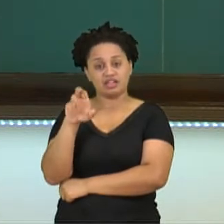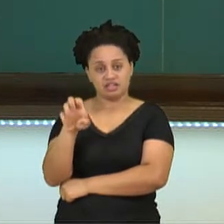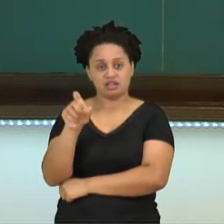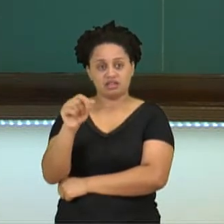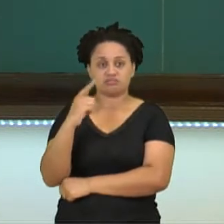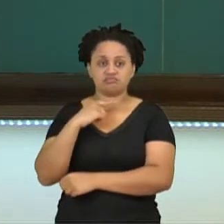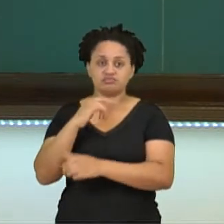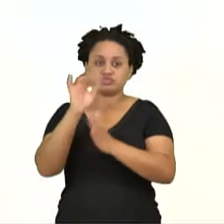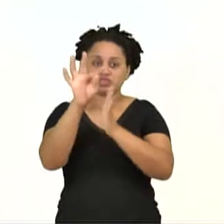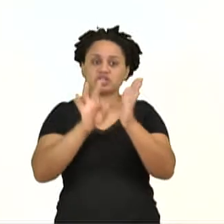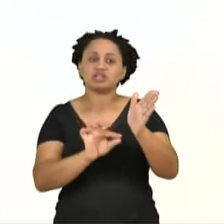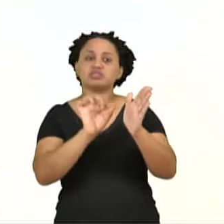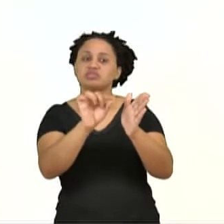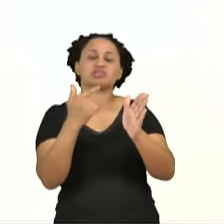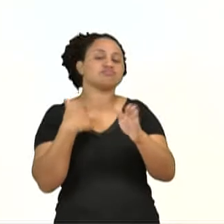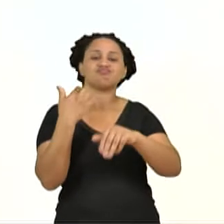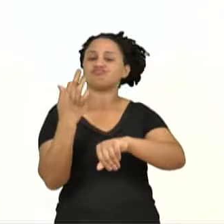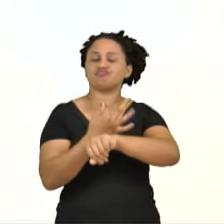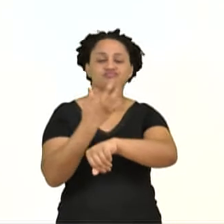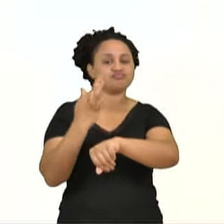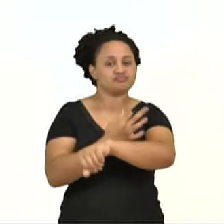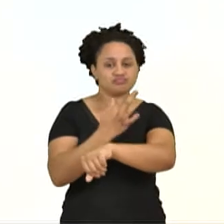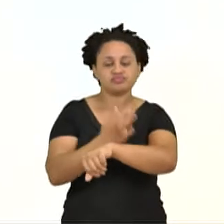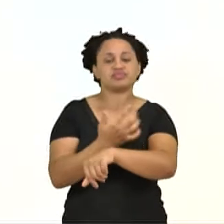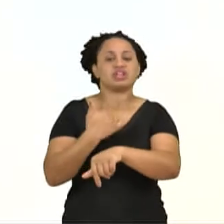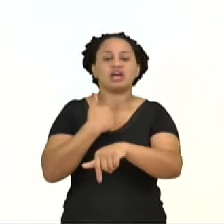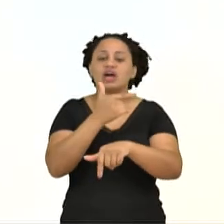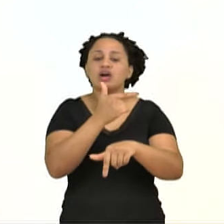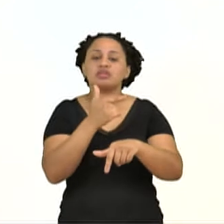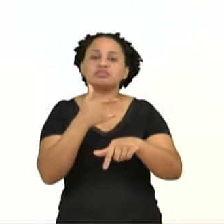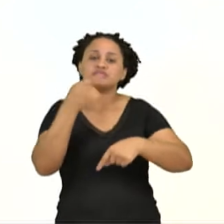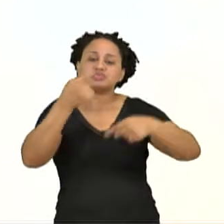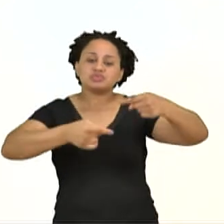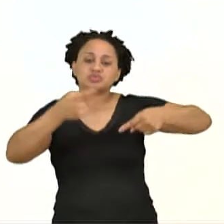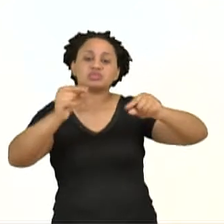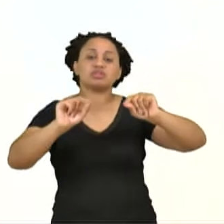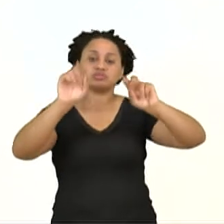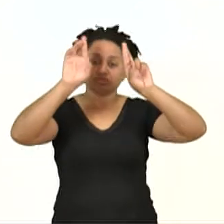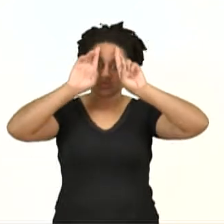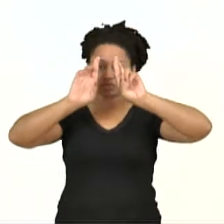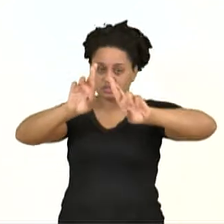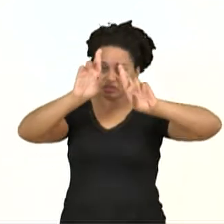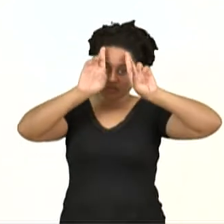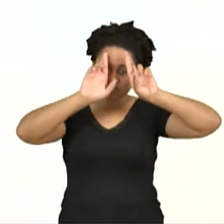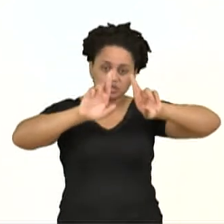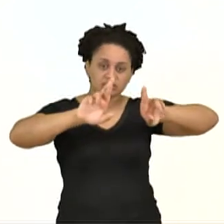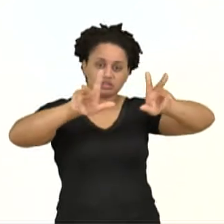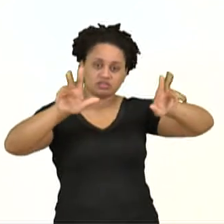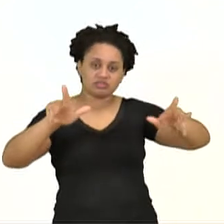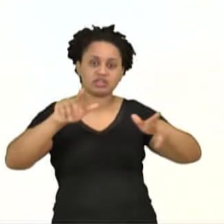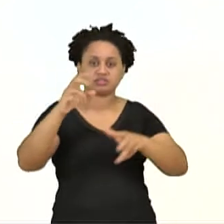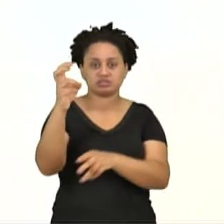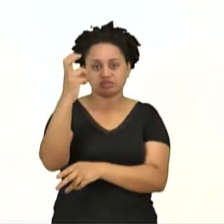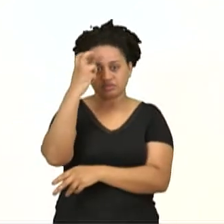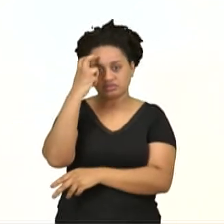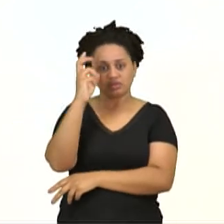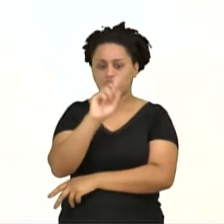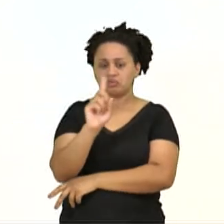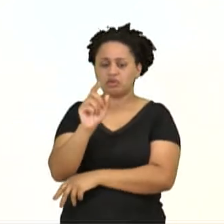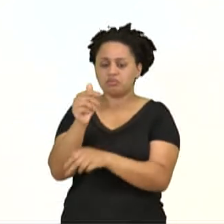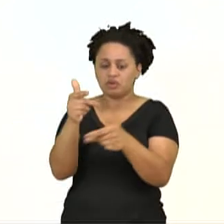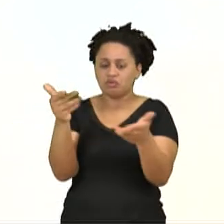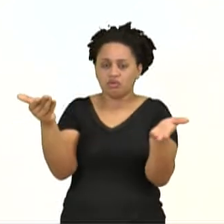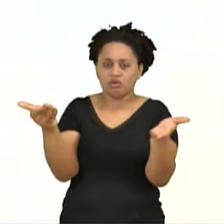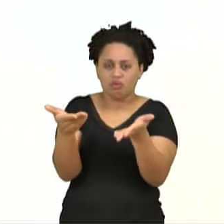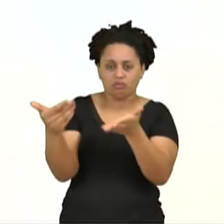tolerância, né? Essa discussão sobre a respeitabilidade, as diferenças culturais, ela não é uma discussão